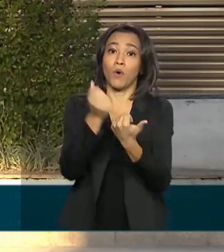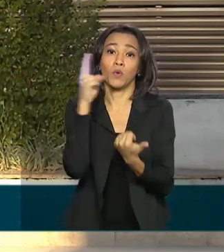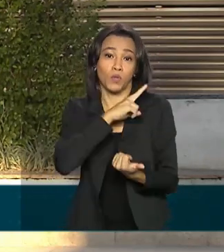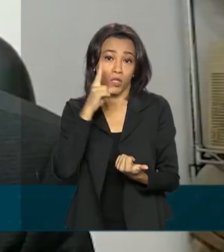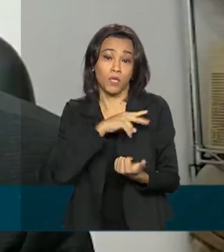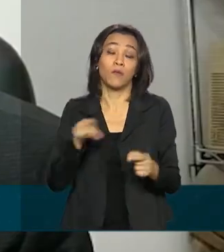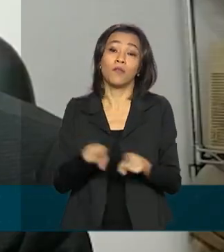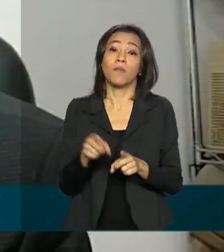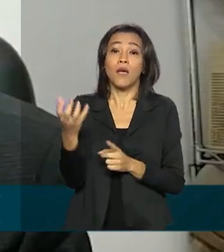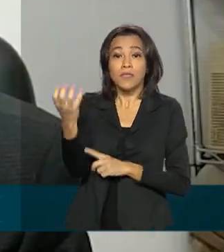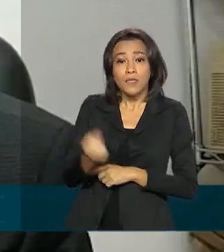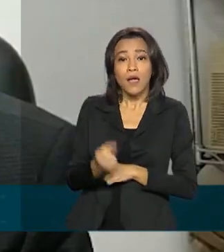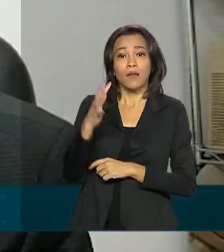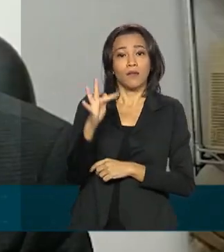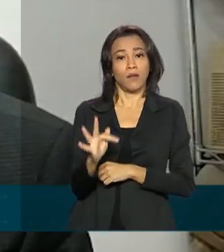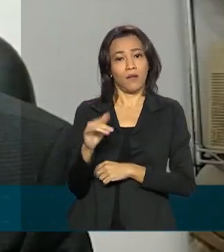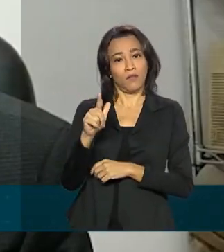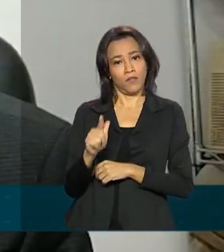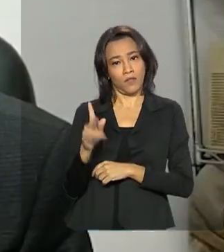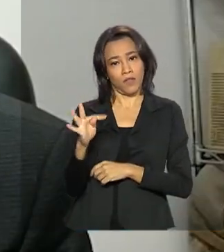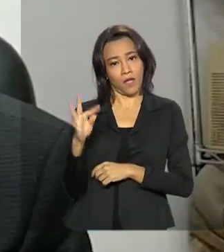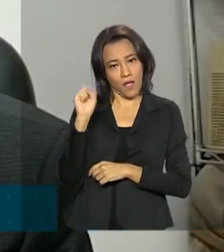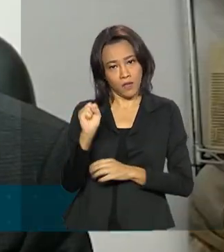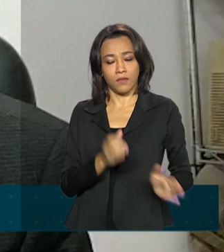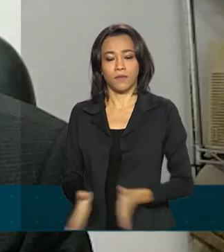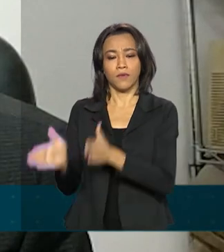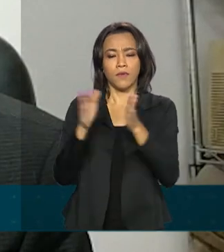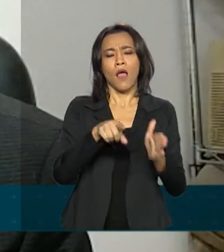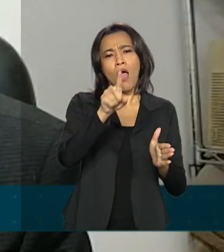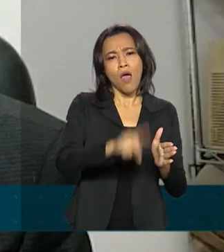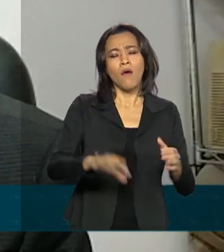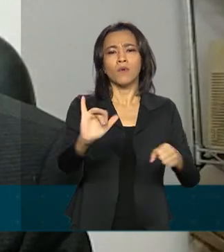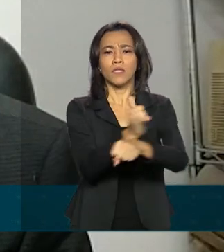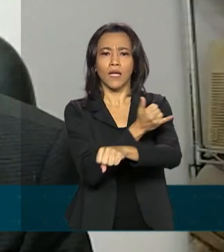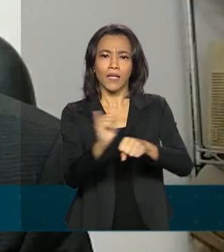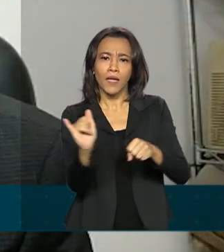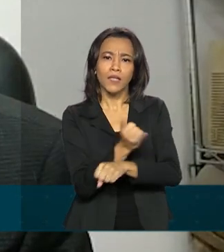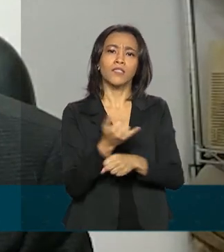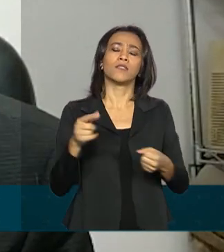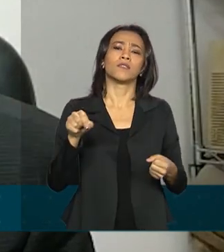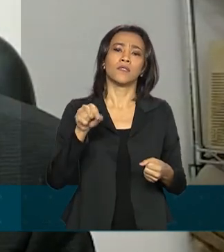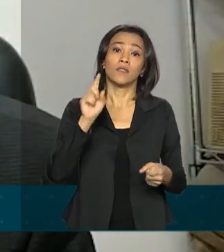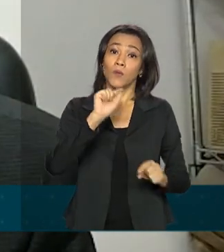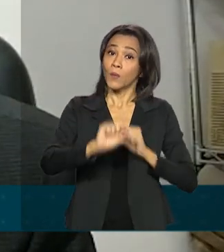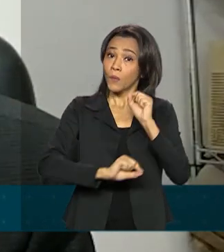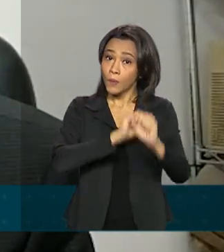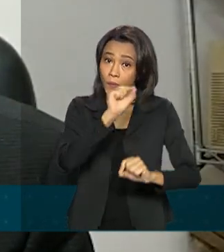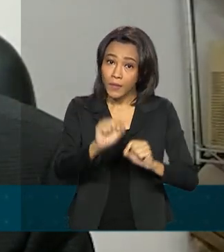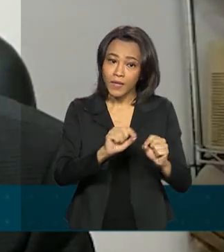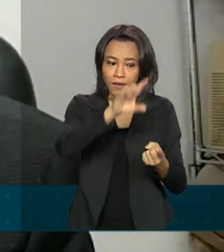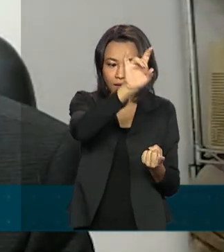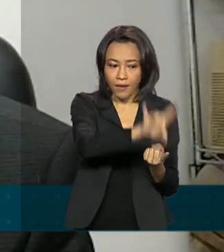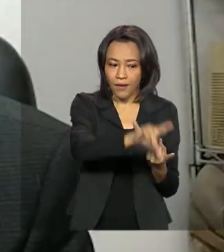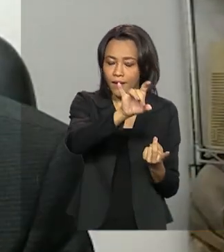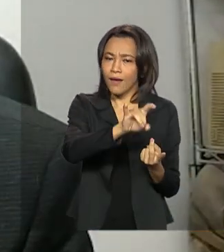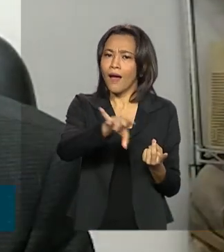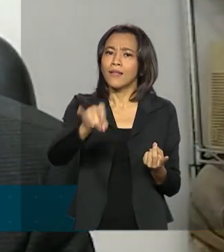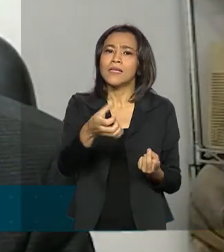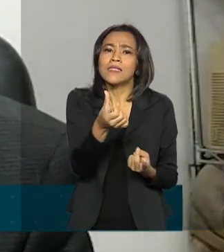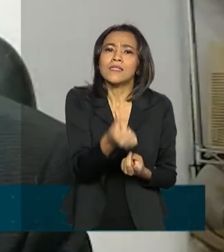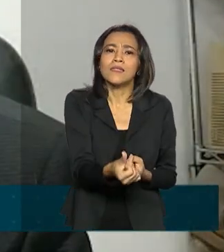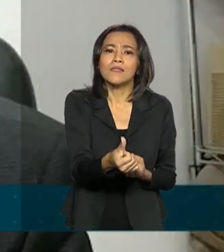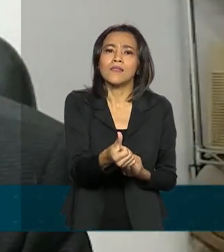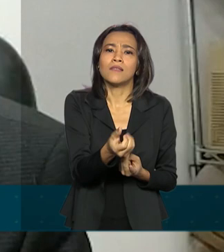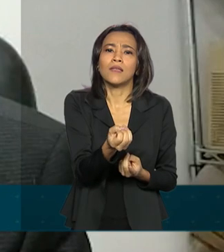FGTS. Trata-se de uma medida universal dentro do FGTS que permite o atendimento de cada um dos 60 milhões de